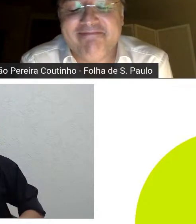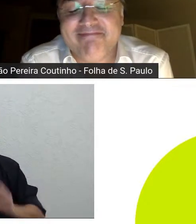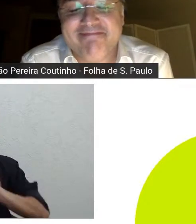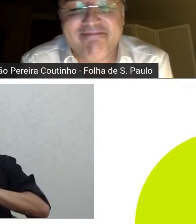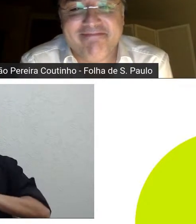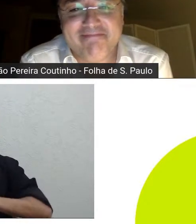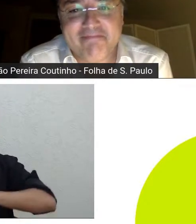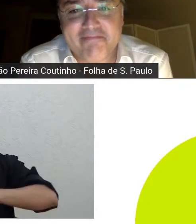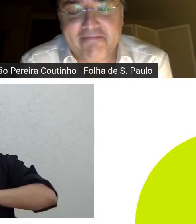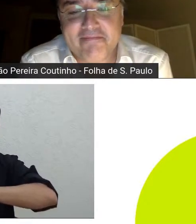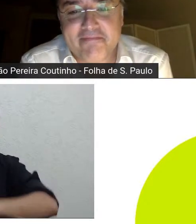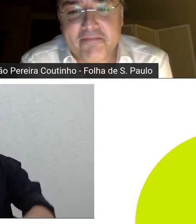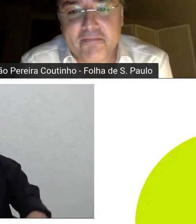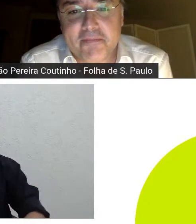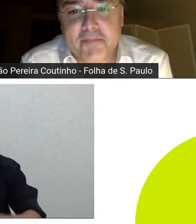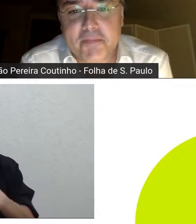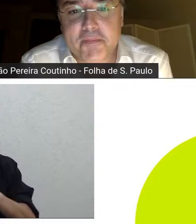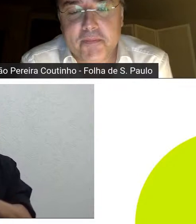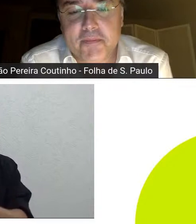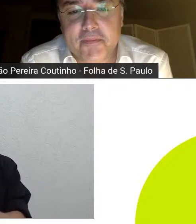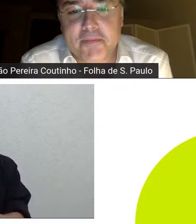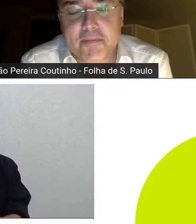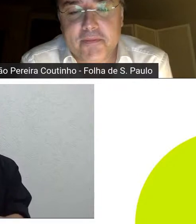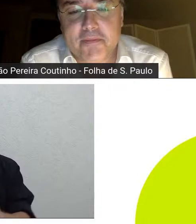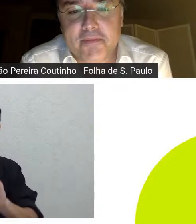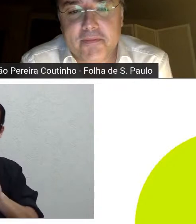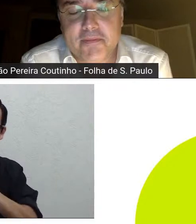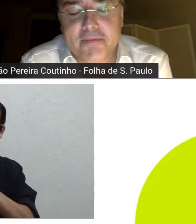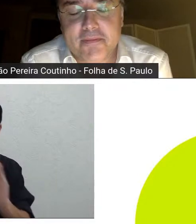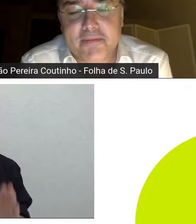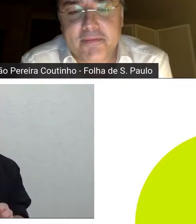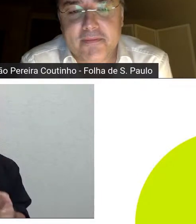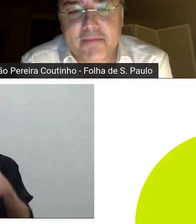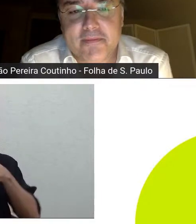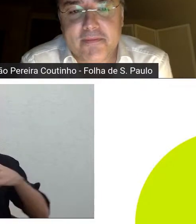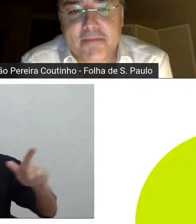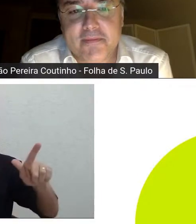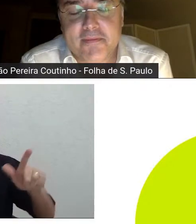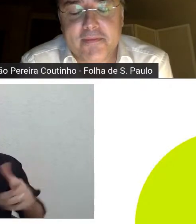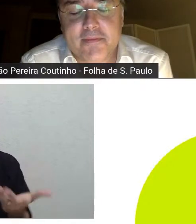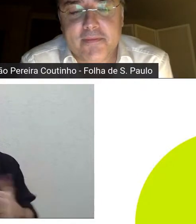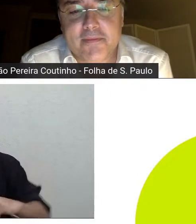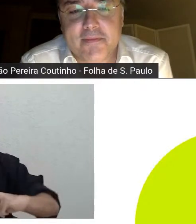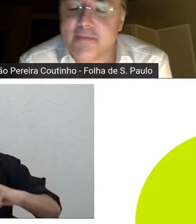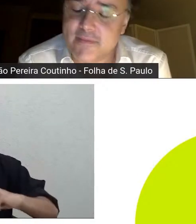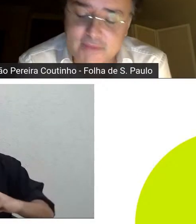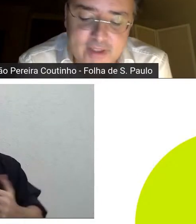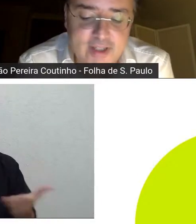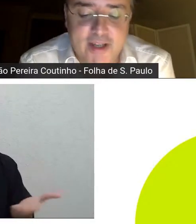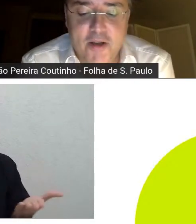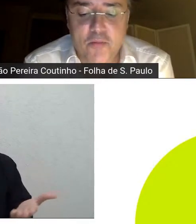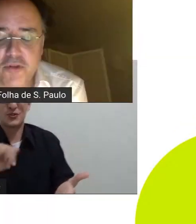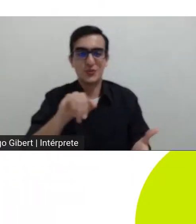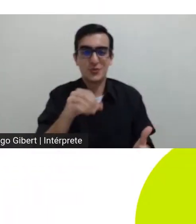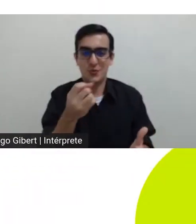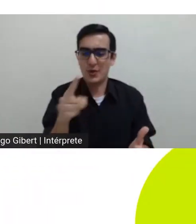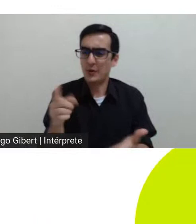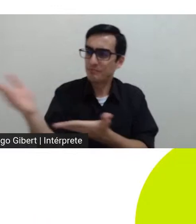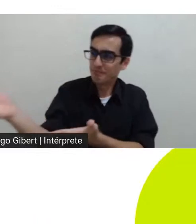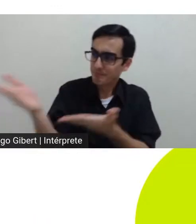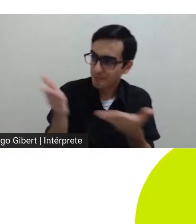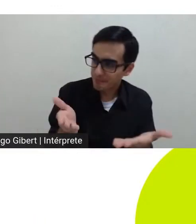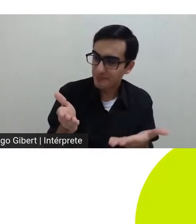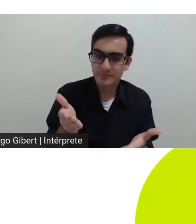habilidade com a língua então também será um prazer ouvi-lo aqui João muito obrigada muito